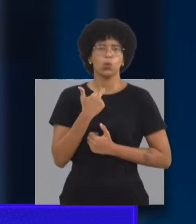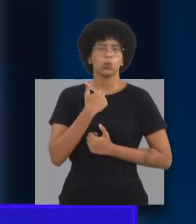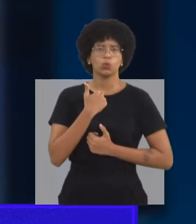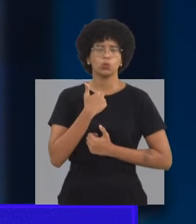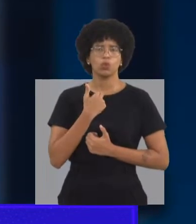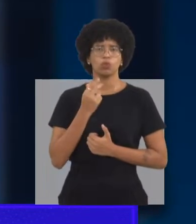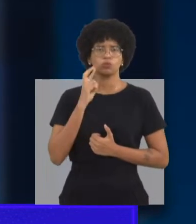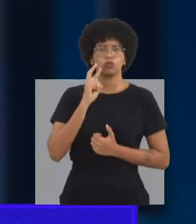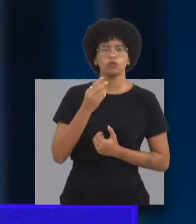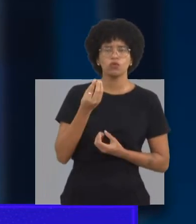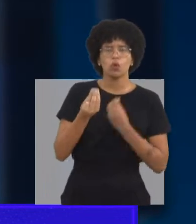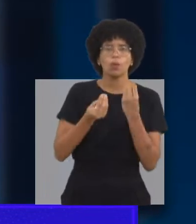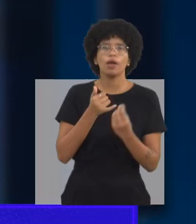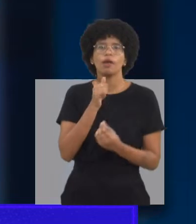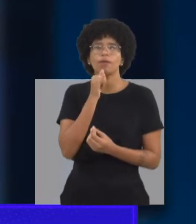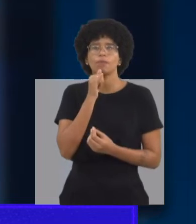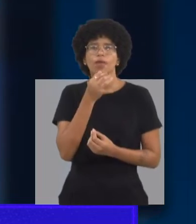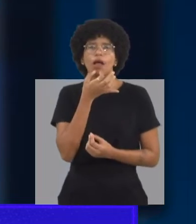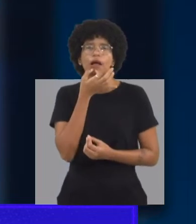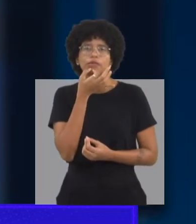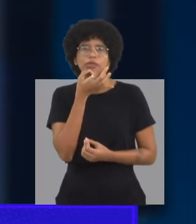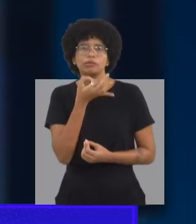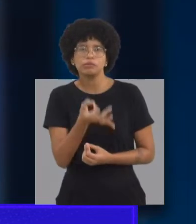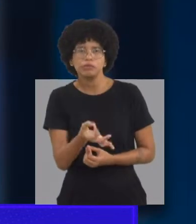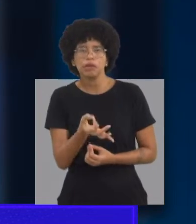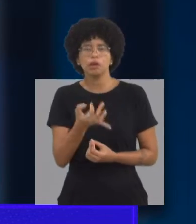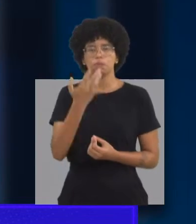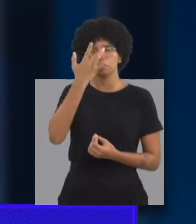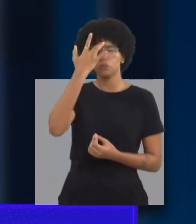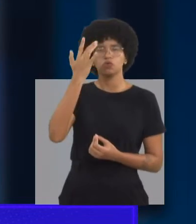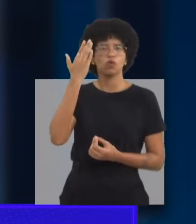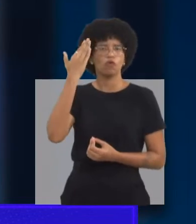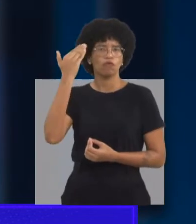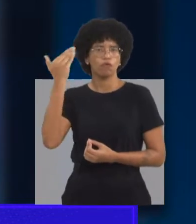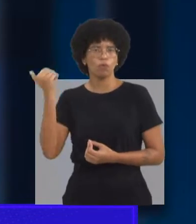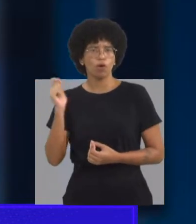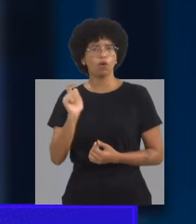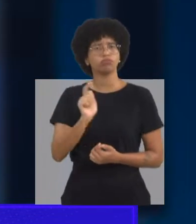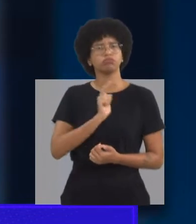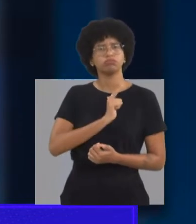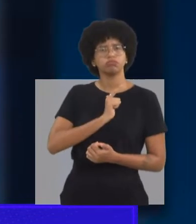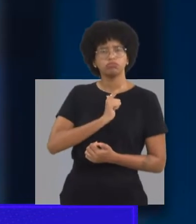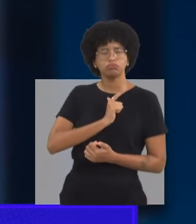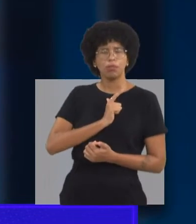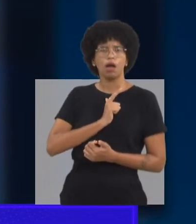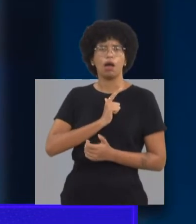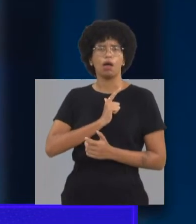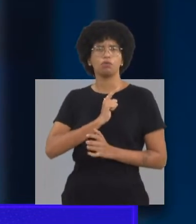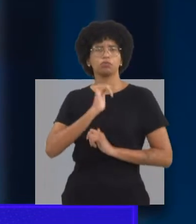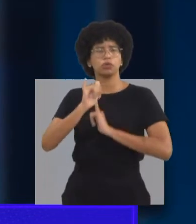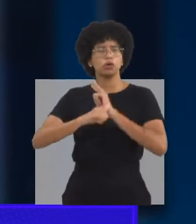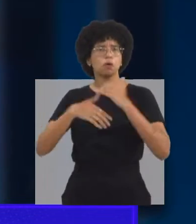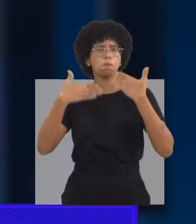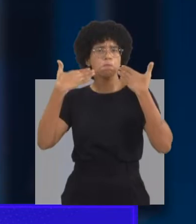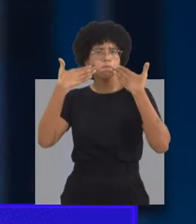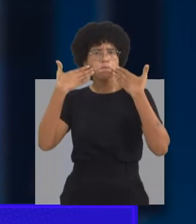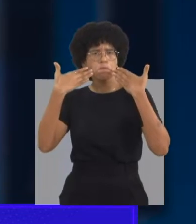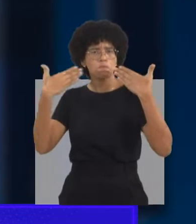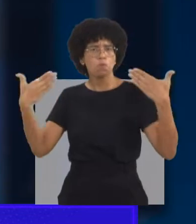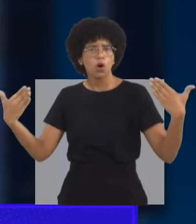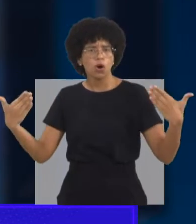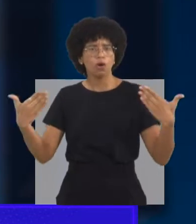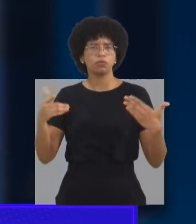nós temos várias formas de manifestação do autismo. Eu não